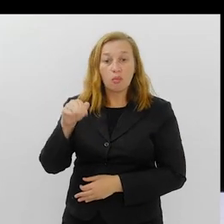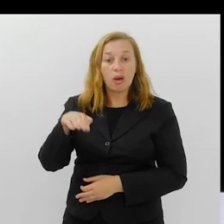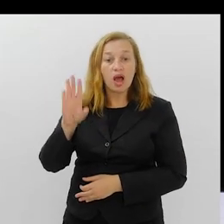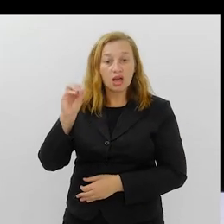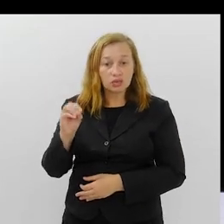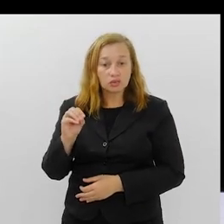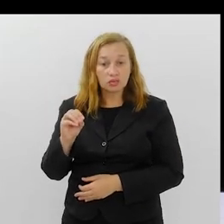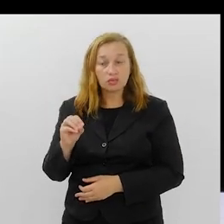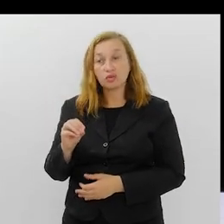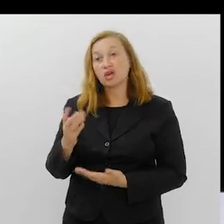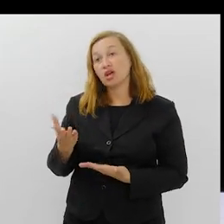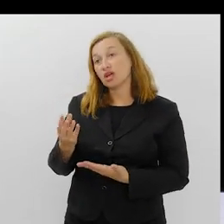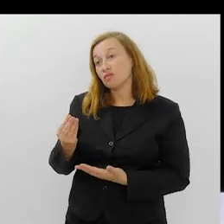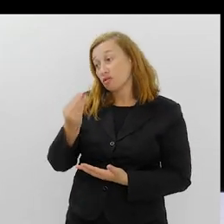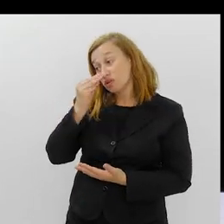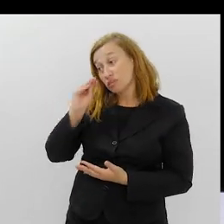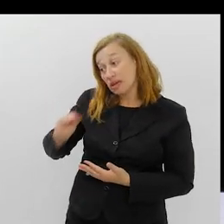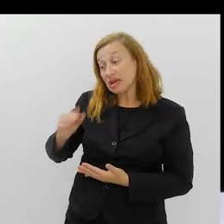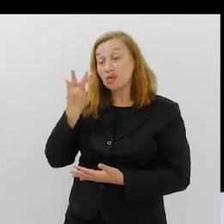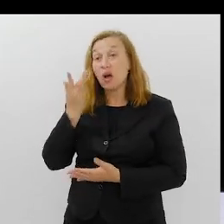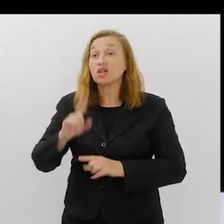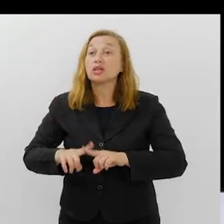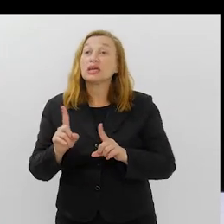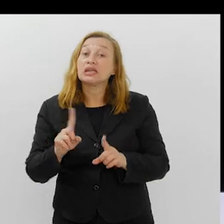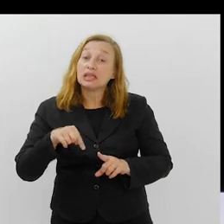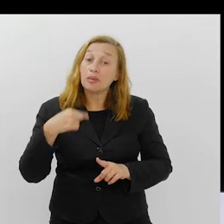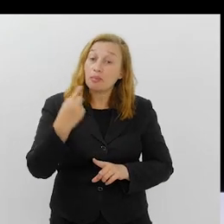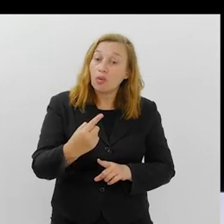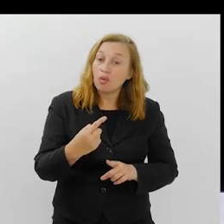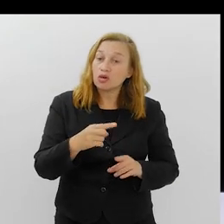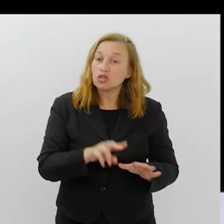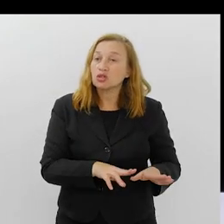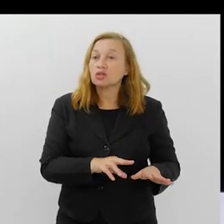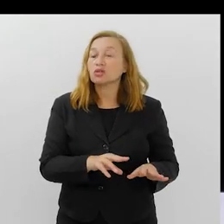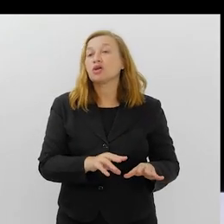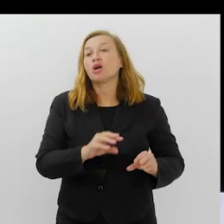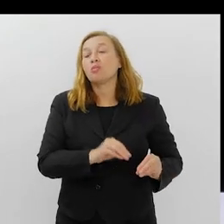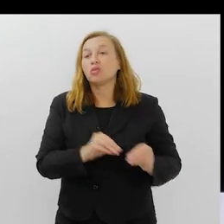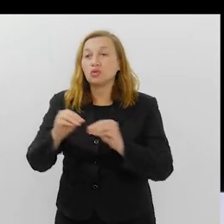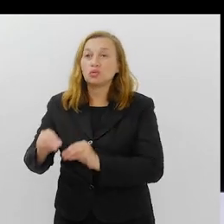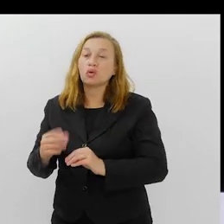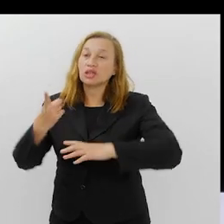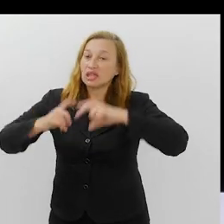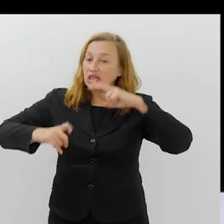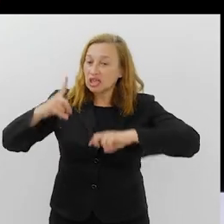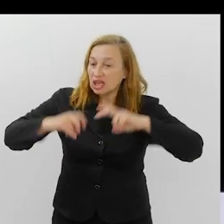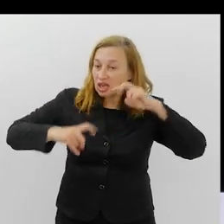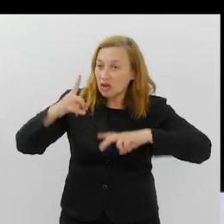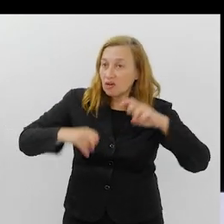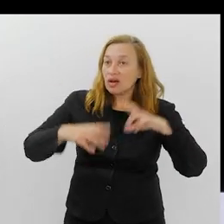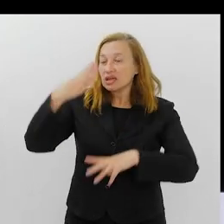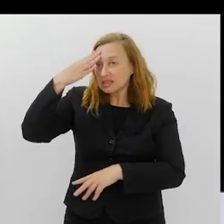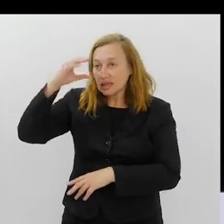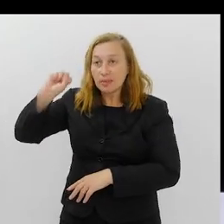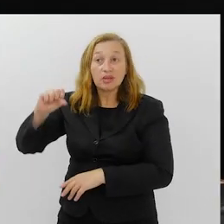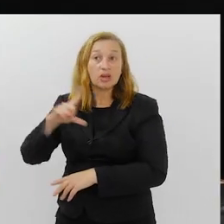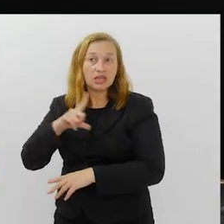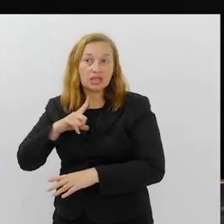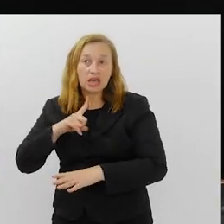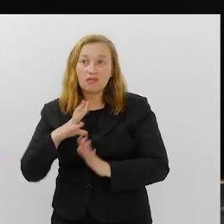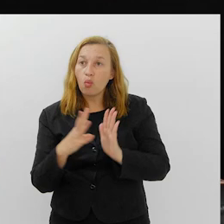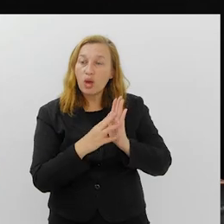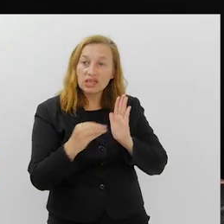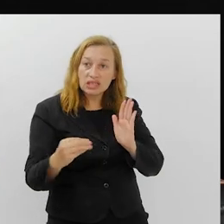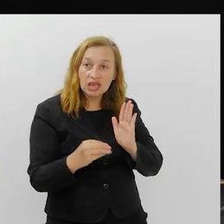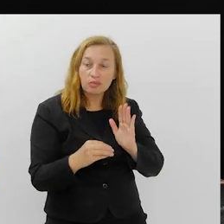até injustiçados, eu acho. E depois vão para a Grande Rio, a Grande Rio teve a sabedoria também, tem isso também. O exemplo